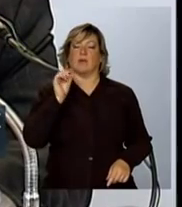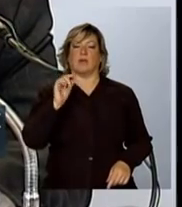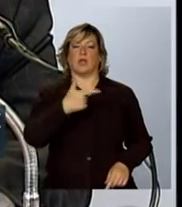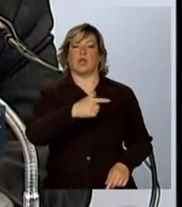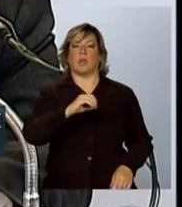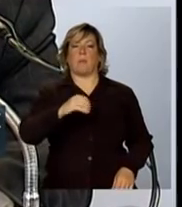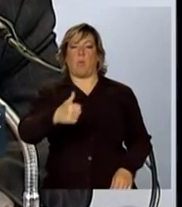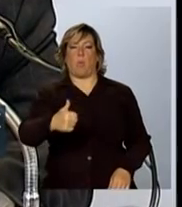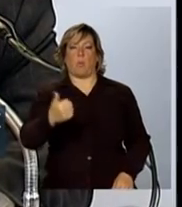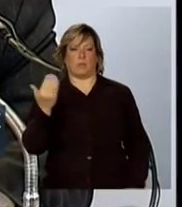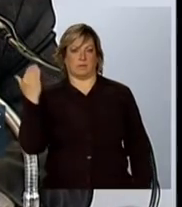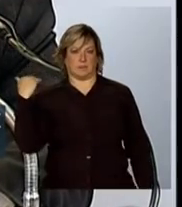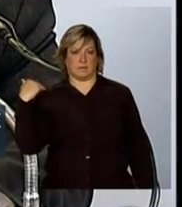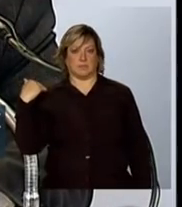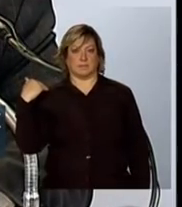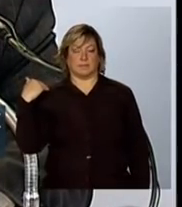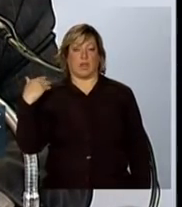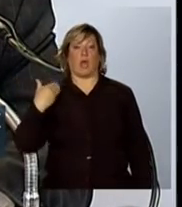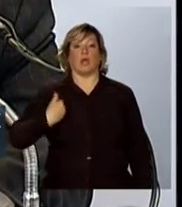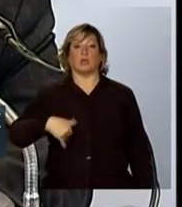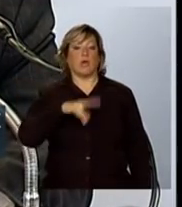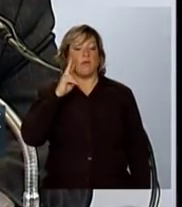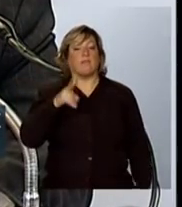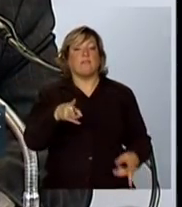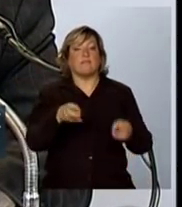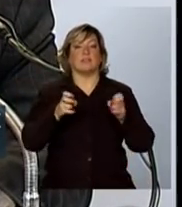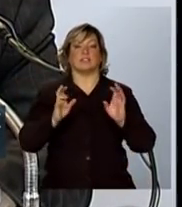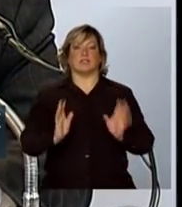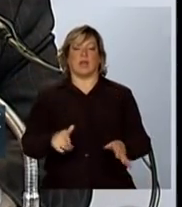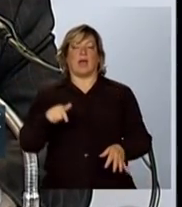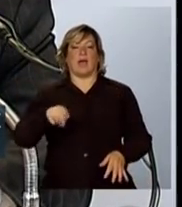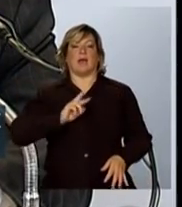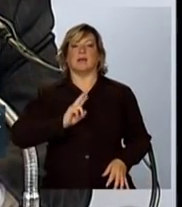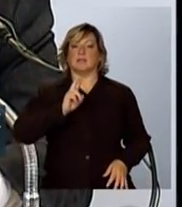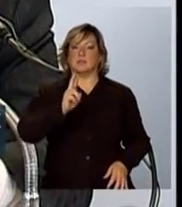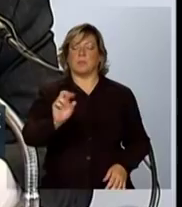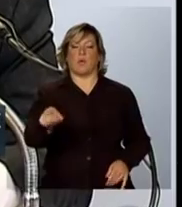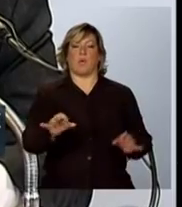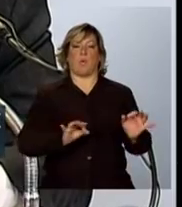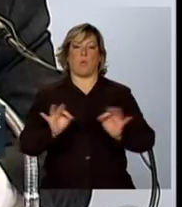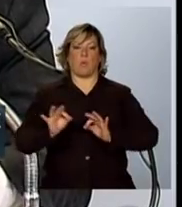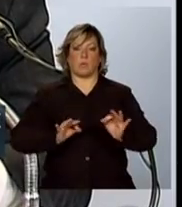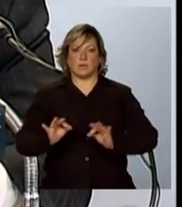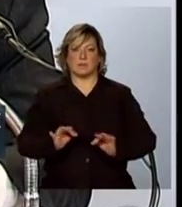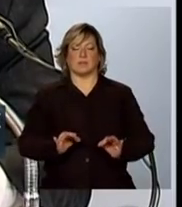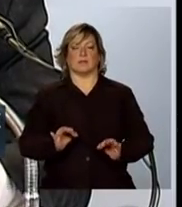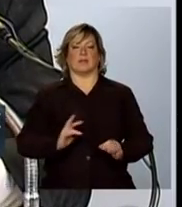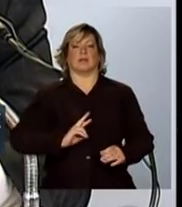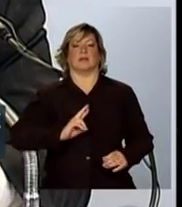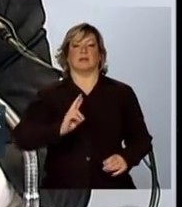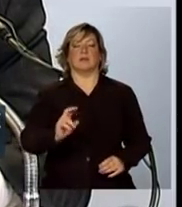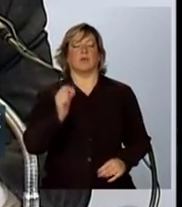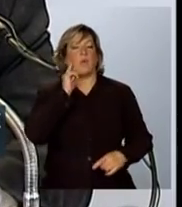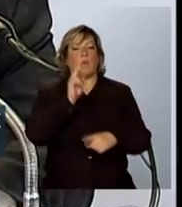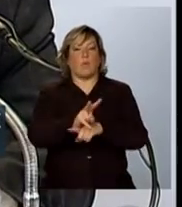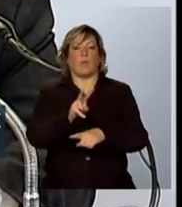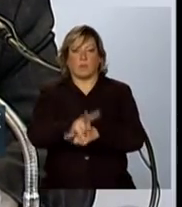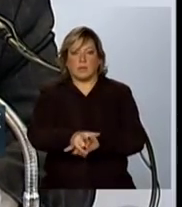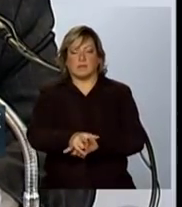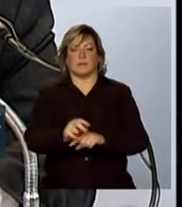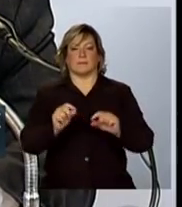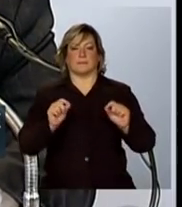2001, nós verificamos que a resposta, a organização, a resposta, o acompanhamento